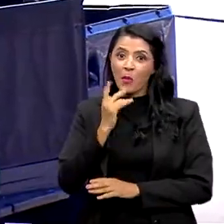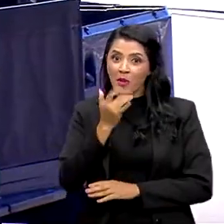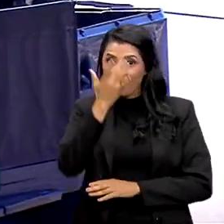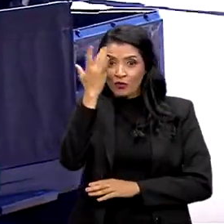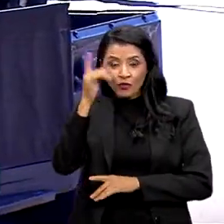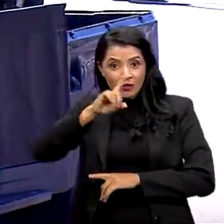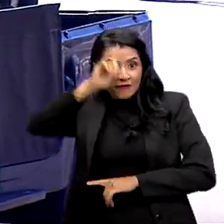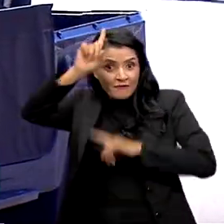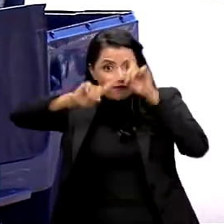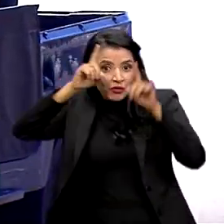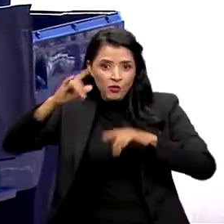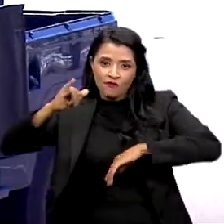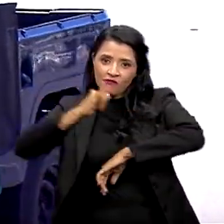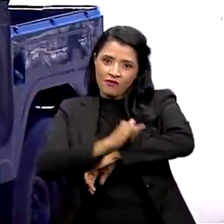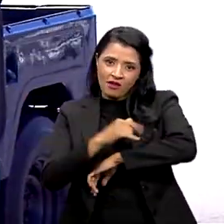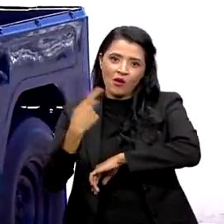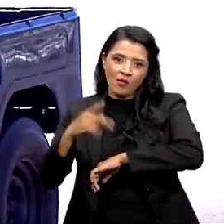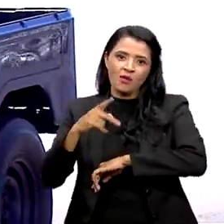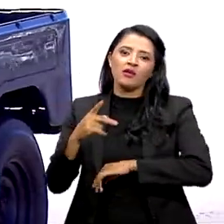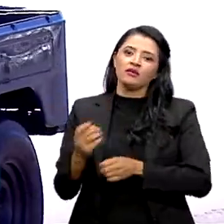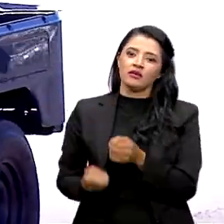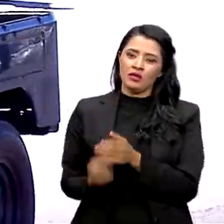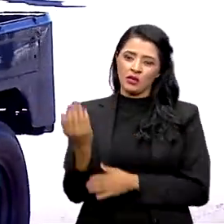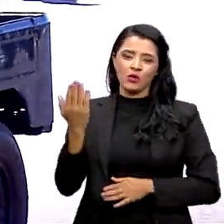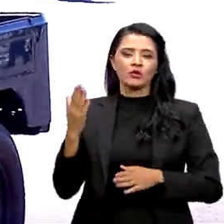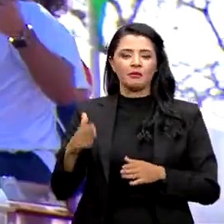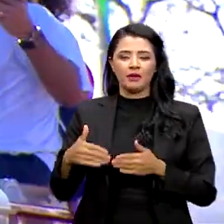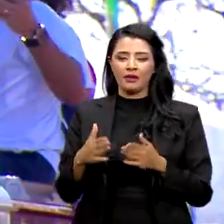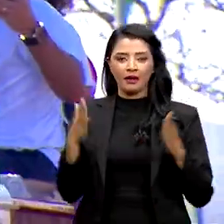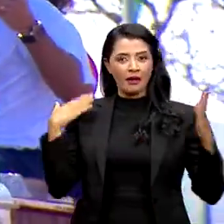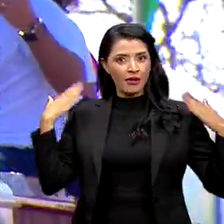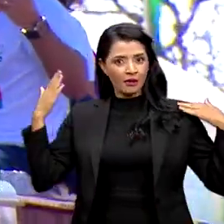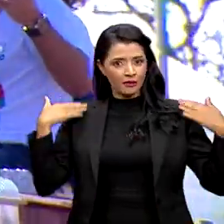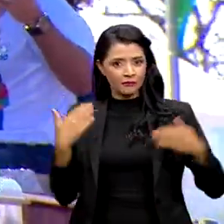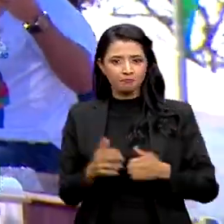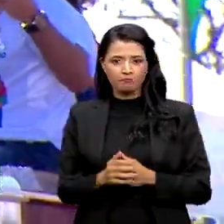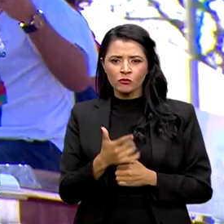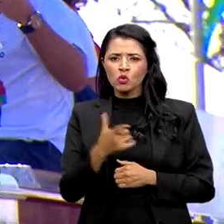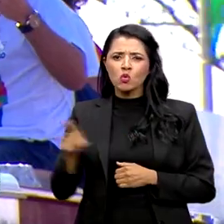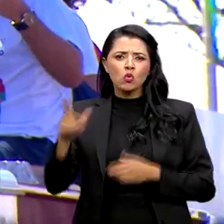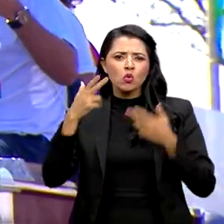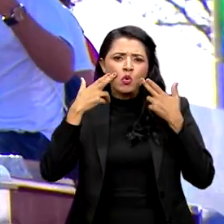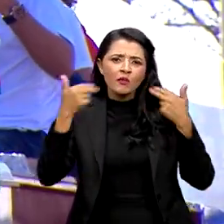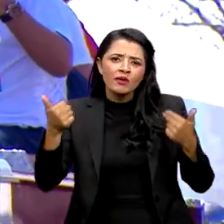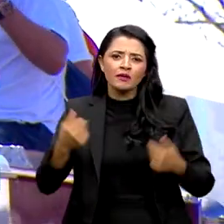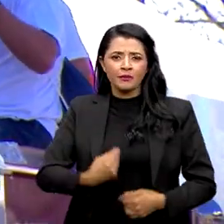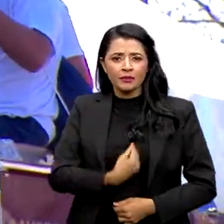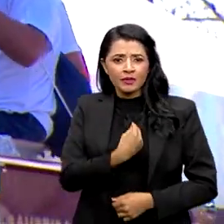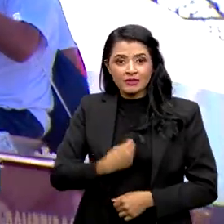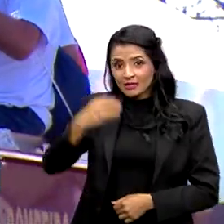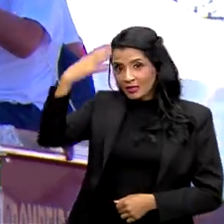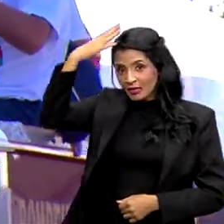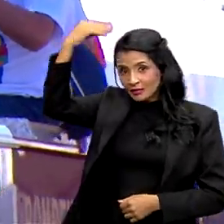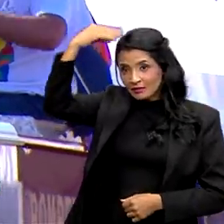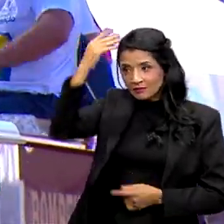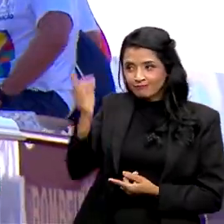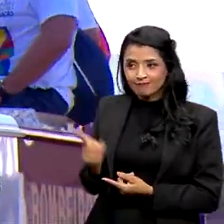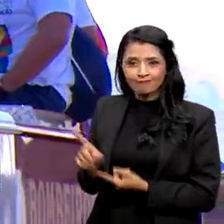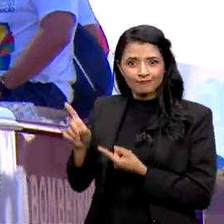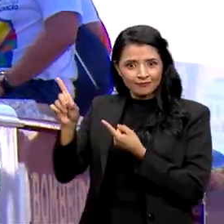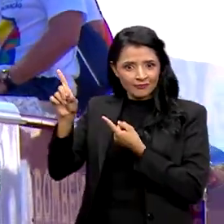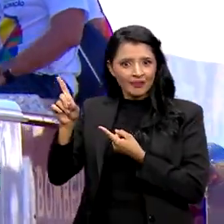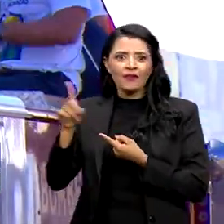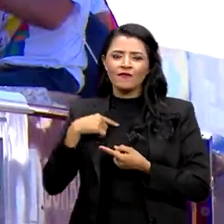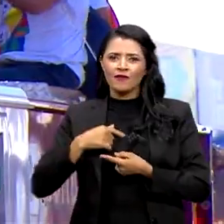aviação e patrono da aeronáutica. Outra novidade foi a presença do Zé Gotinha, que